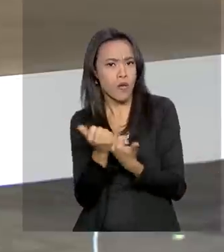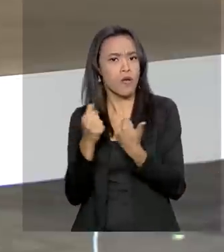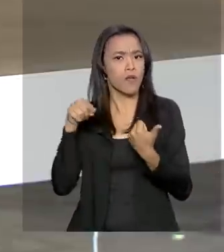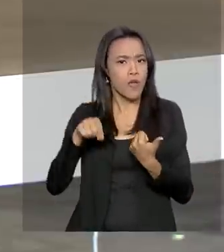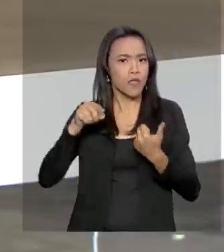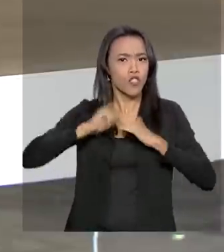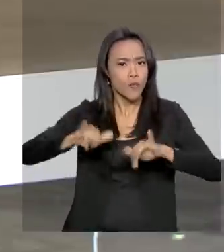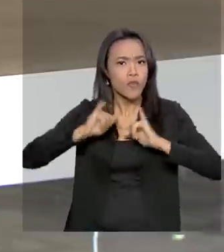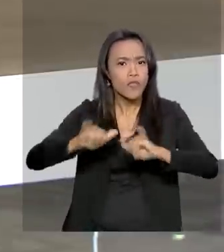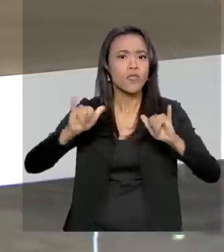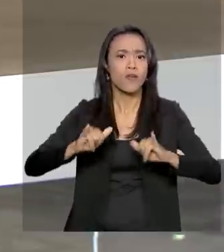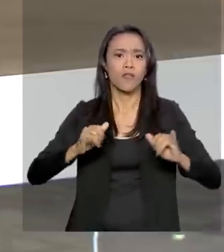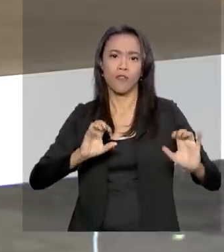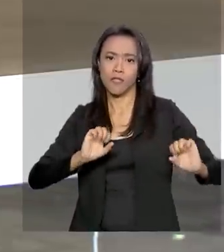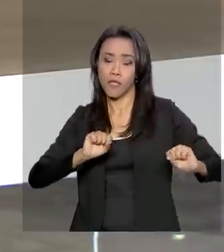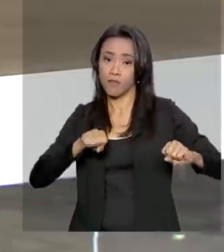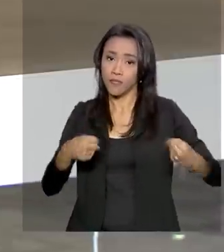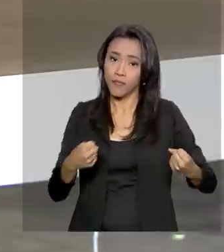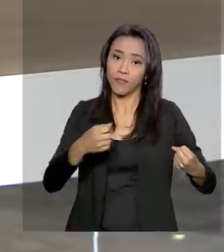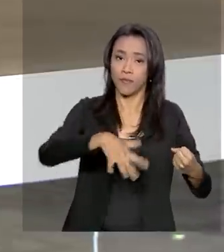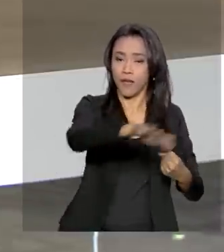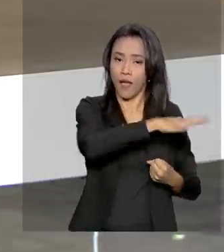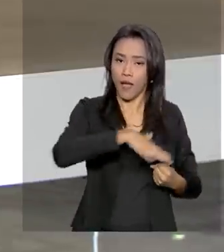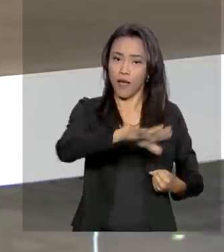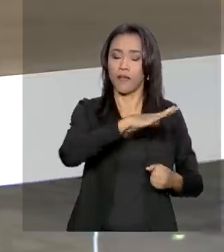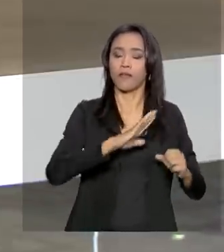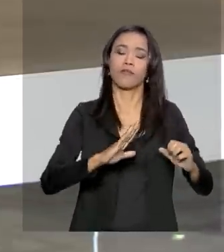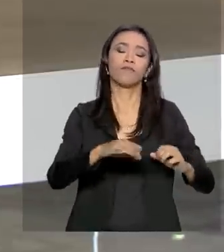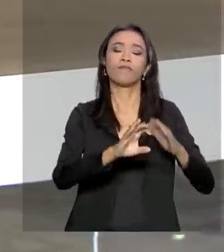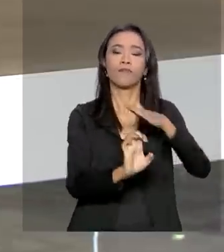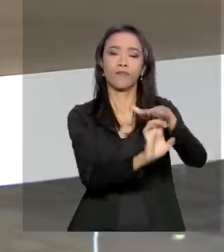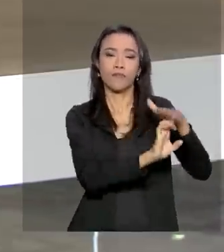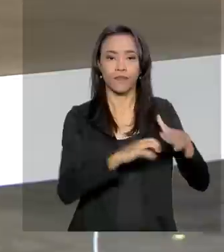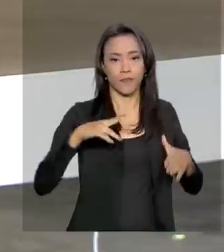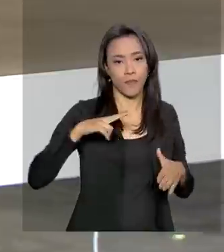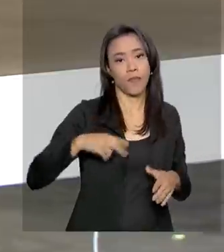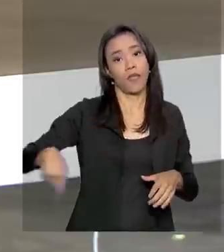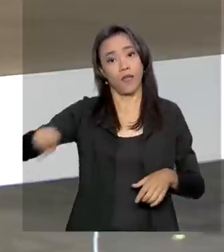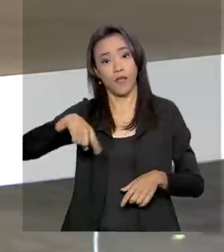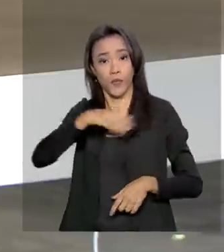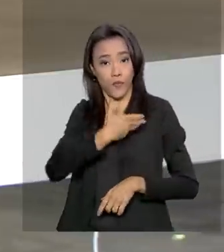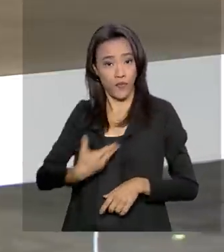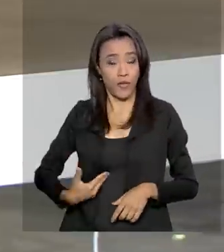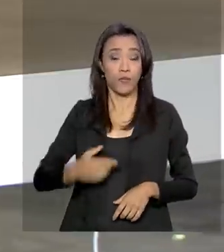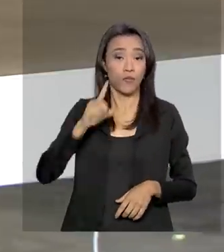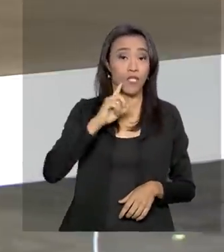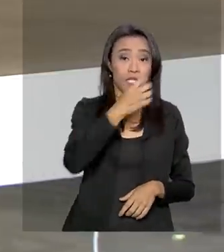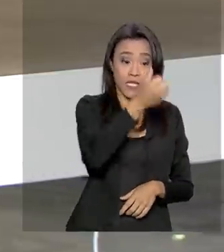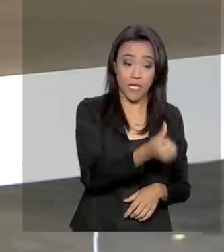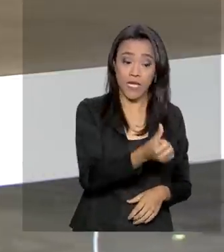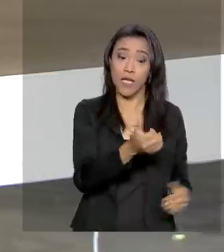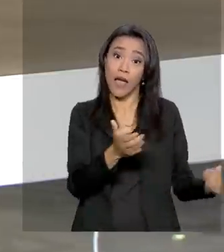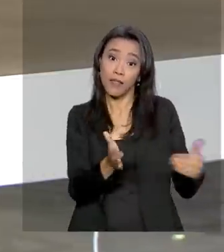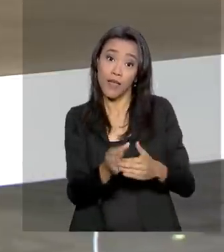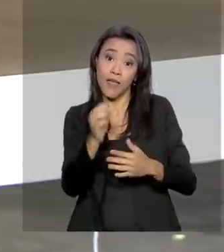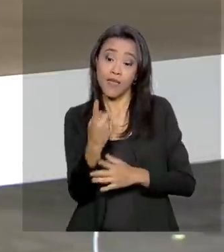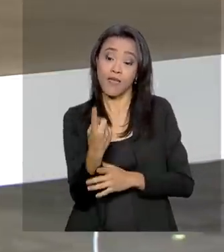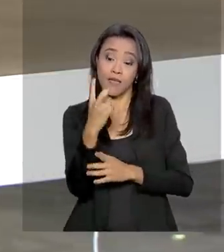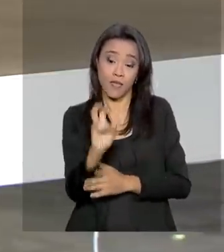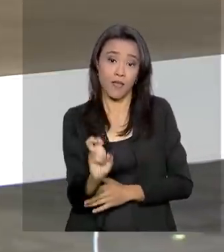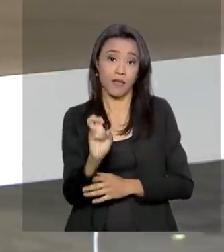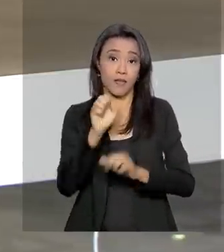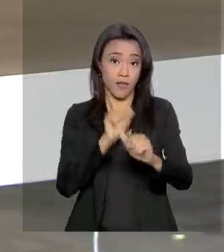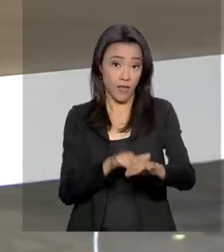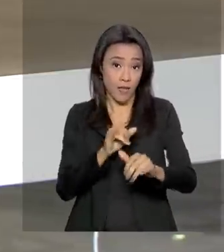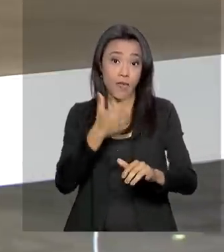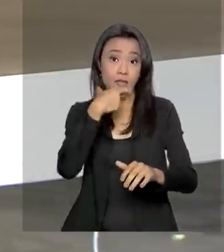força conjunta, setor privado mais governo. De 6 a 15 de setembro, o consumidor brasileiro que sair